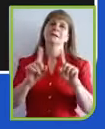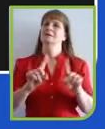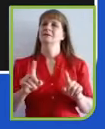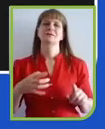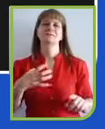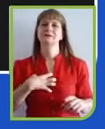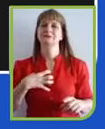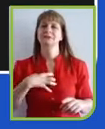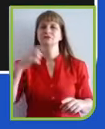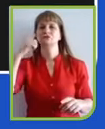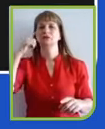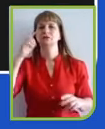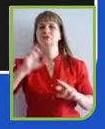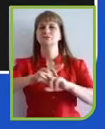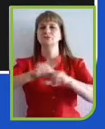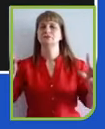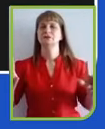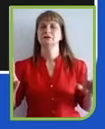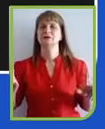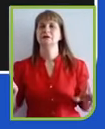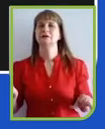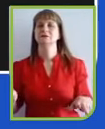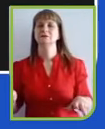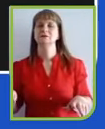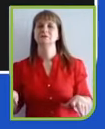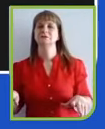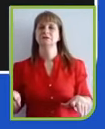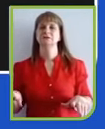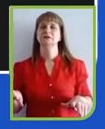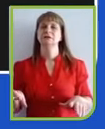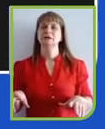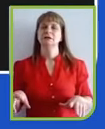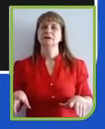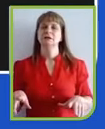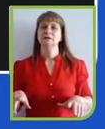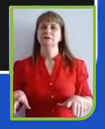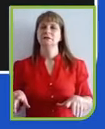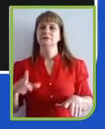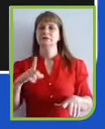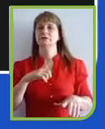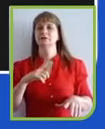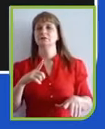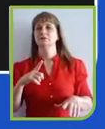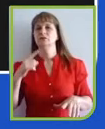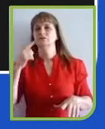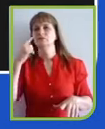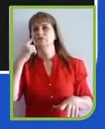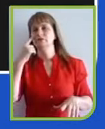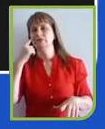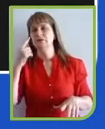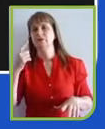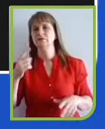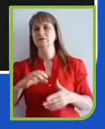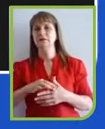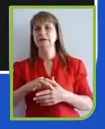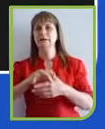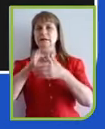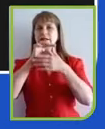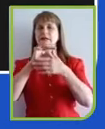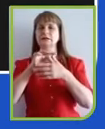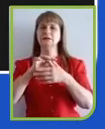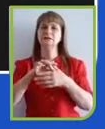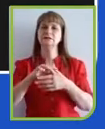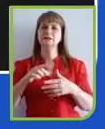conversa e inspiração. A gente está vendo cada vez mais líderes orientados pela ética do